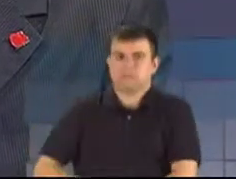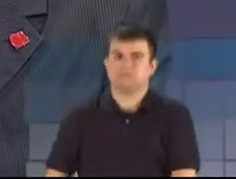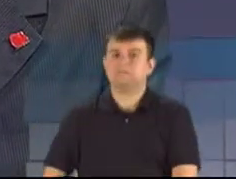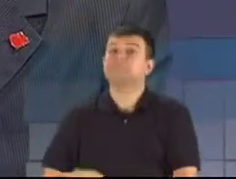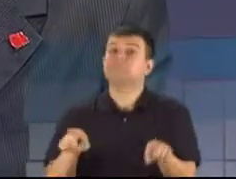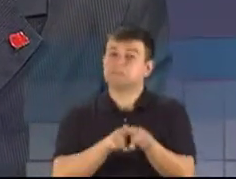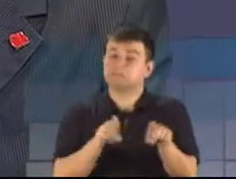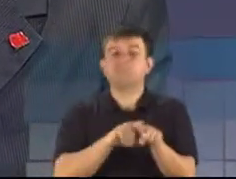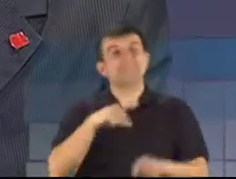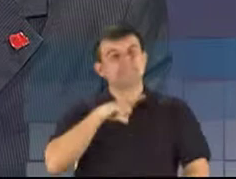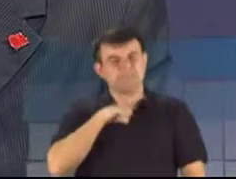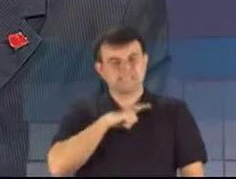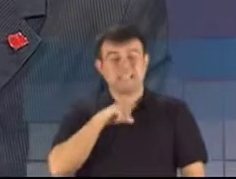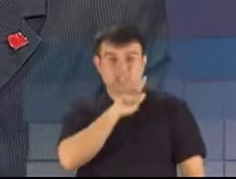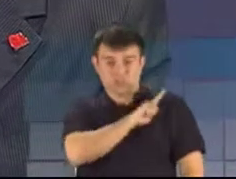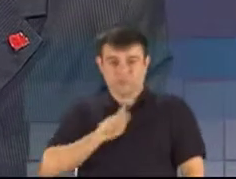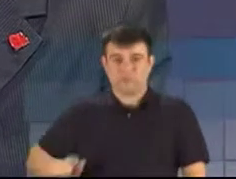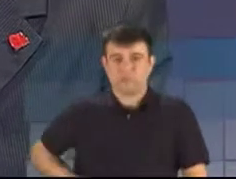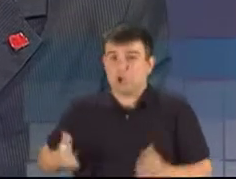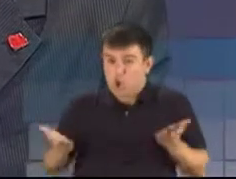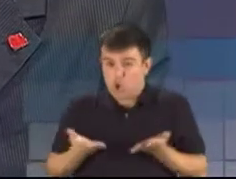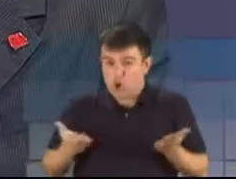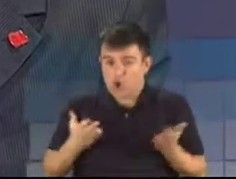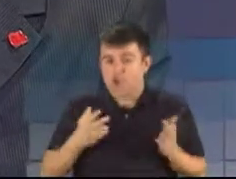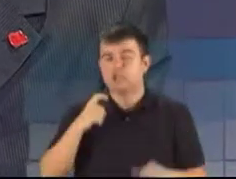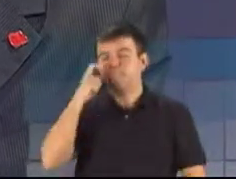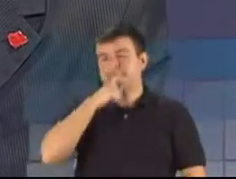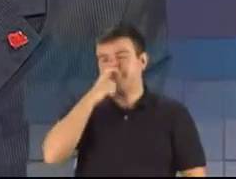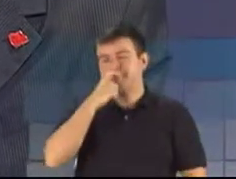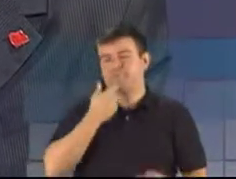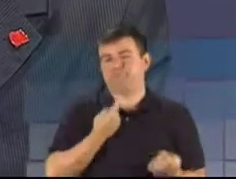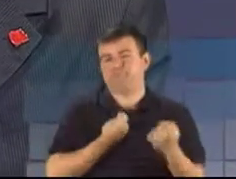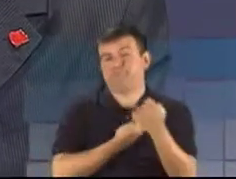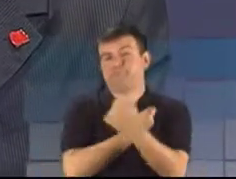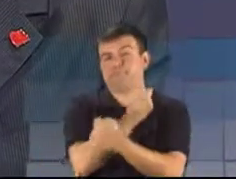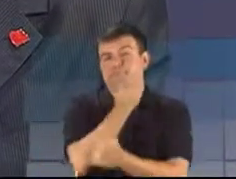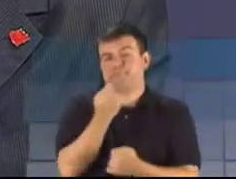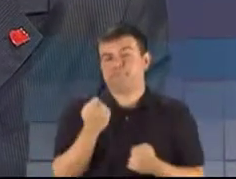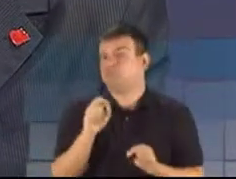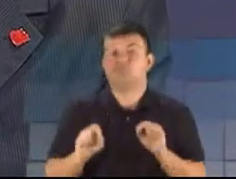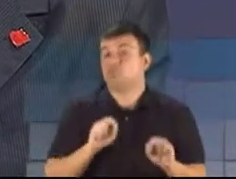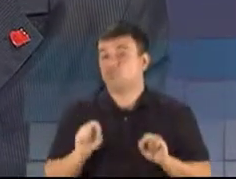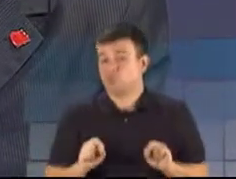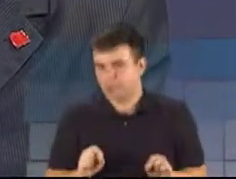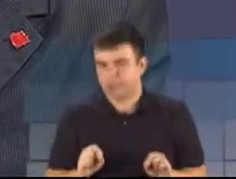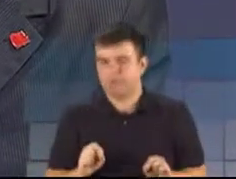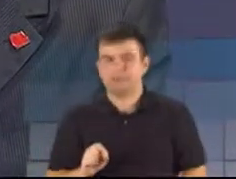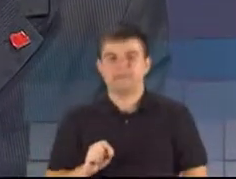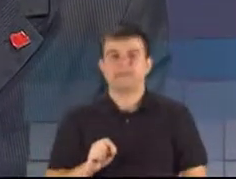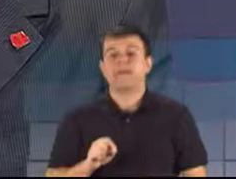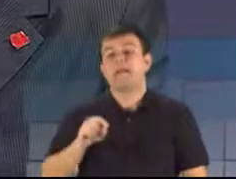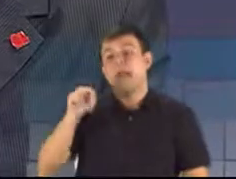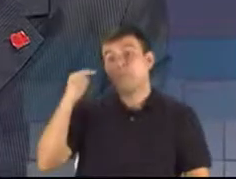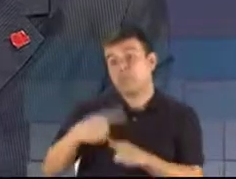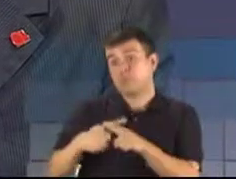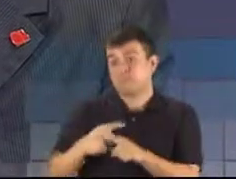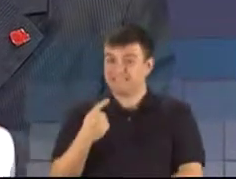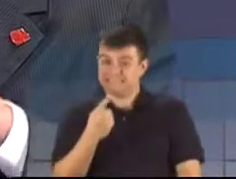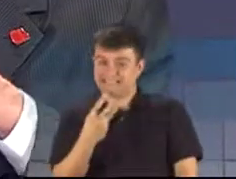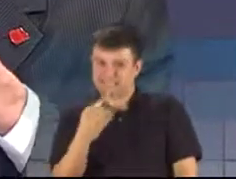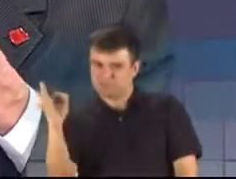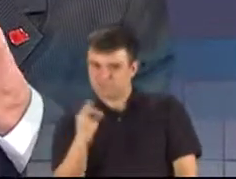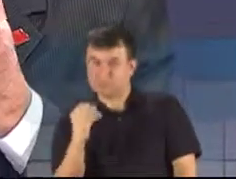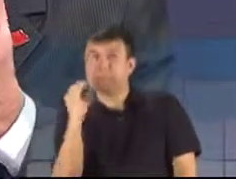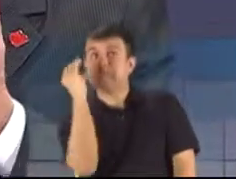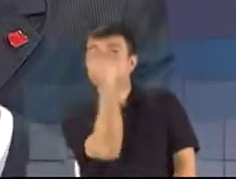por parte do governador atual do Rio Grande do Sul quando diz que isso irá melhorar quando houver a